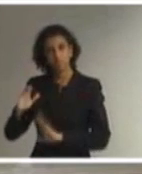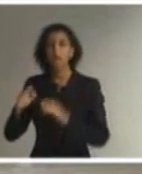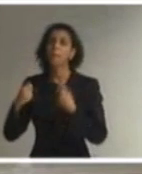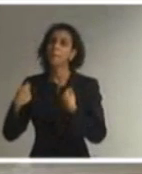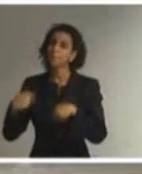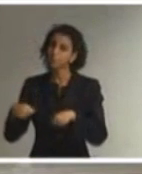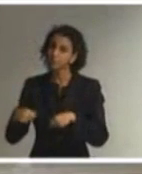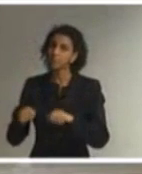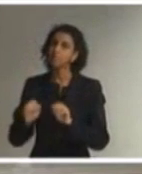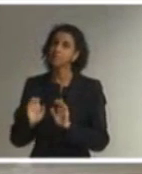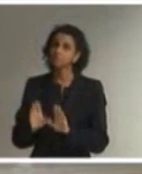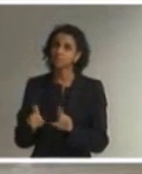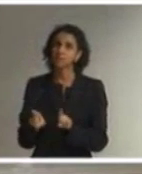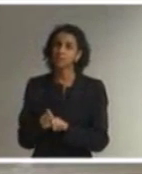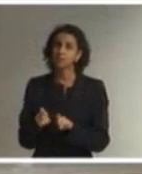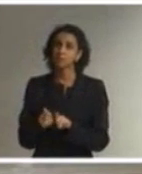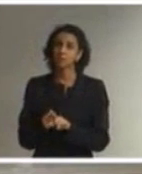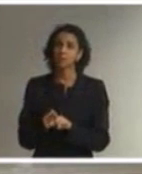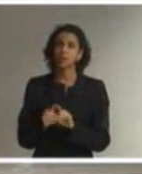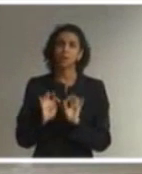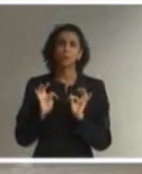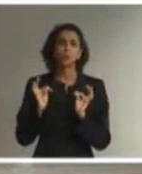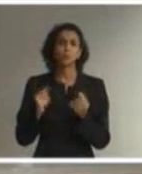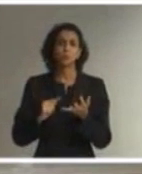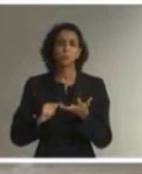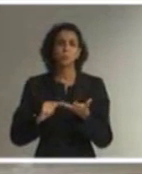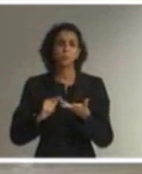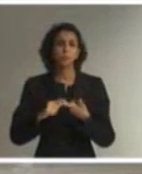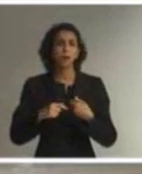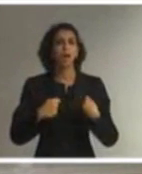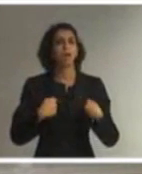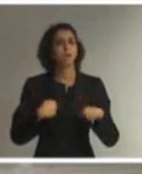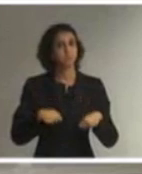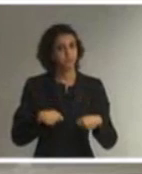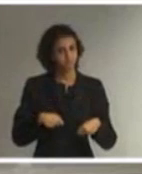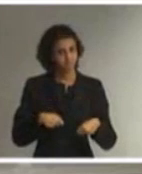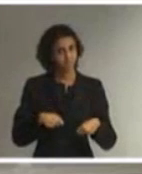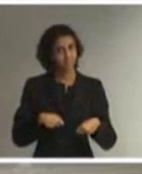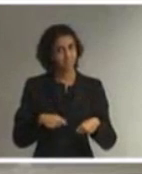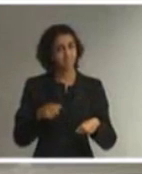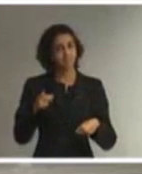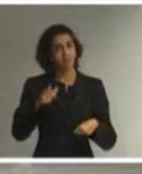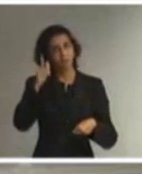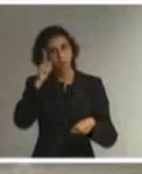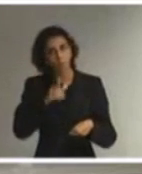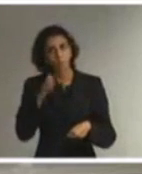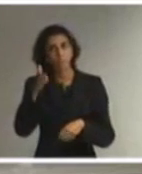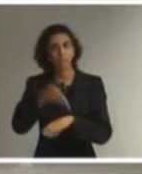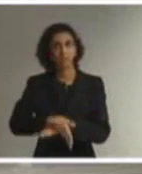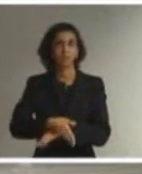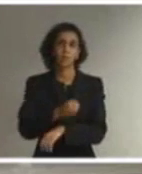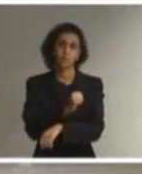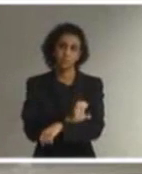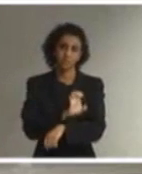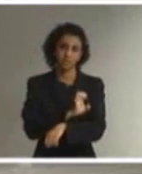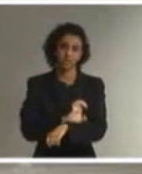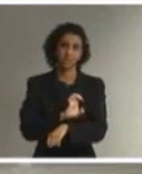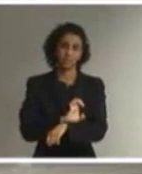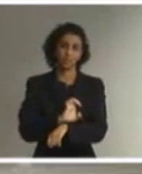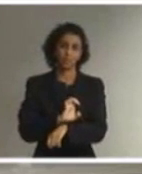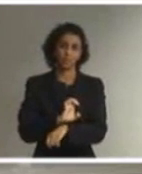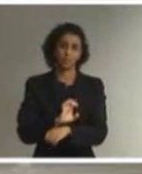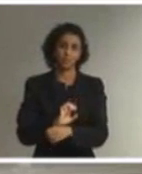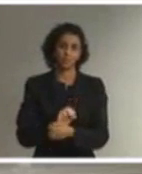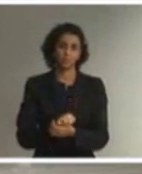considerar todos os elementos que dão eficácia para o estágio no âmbito